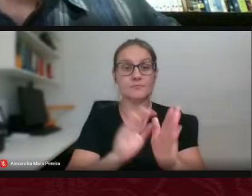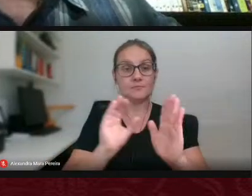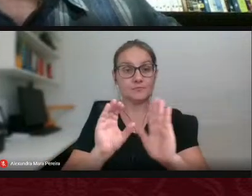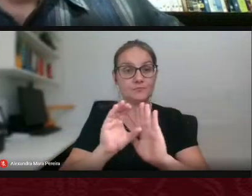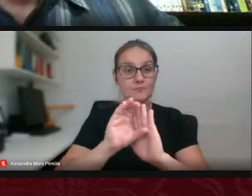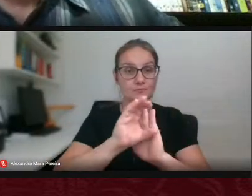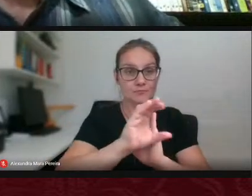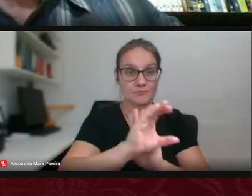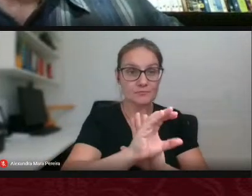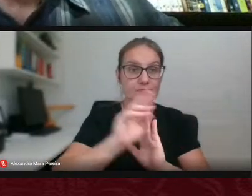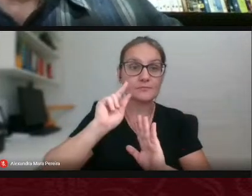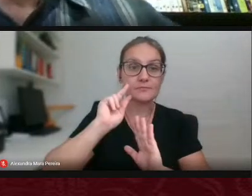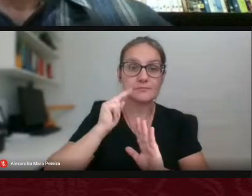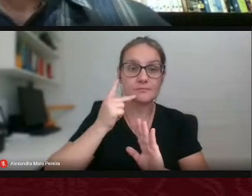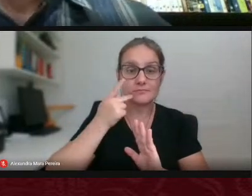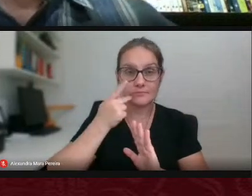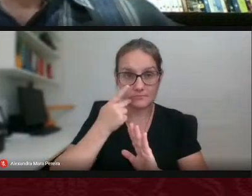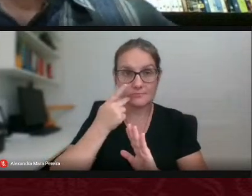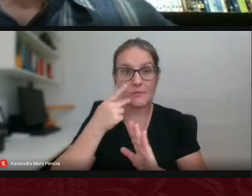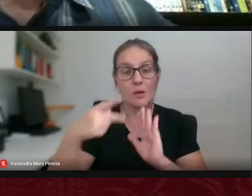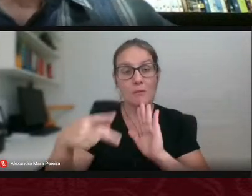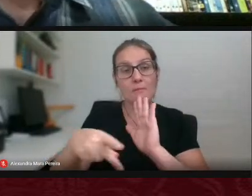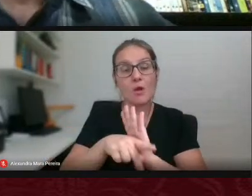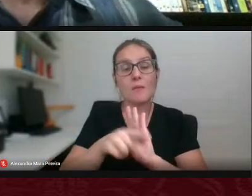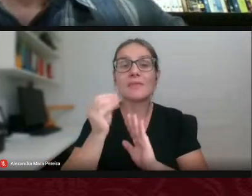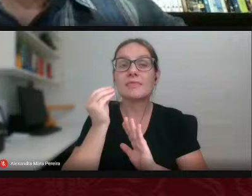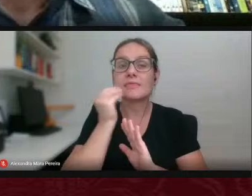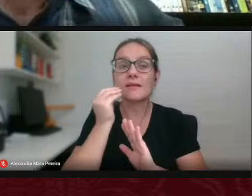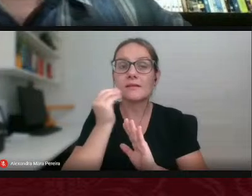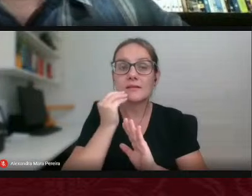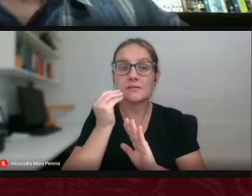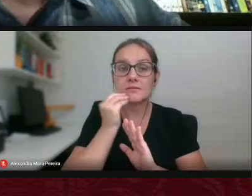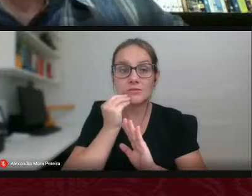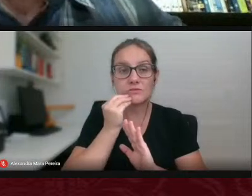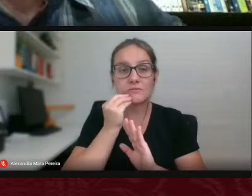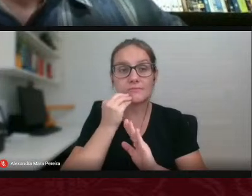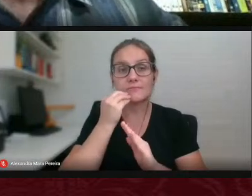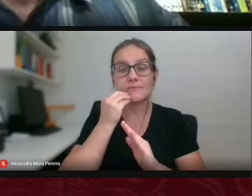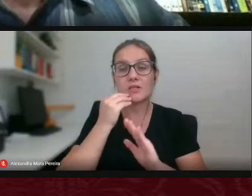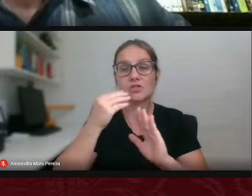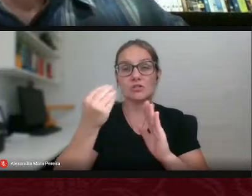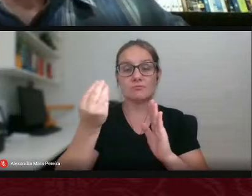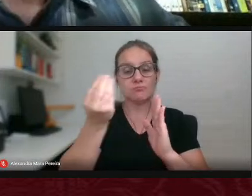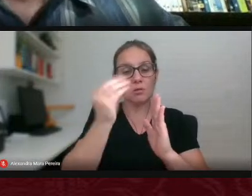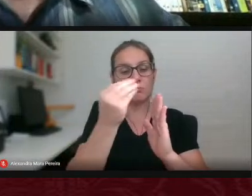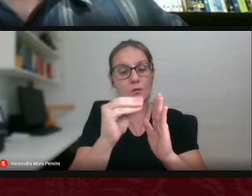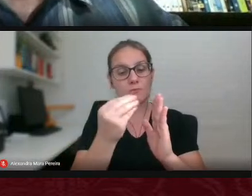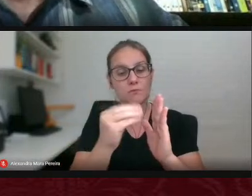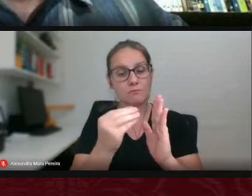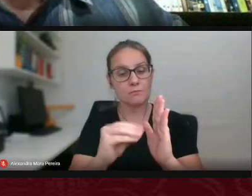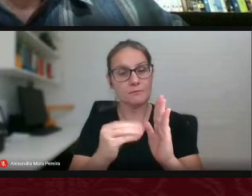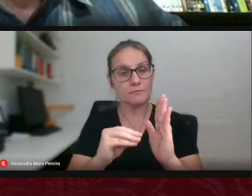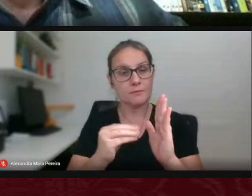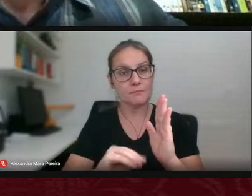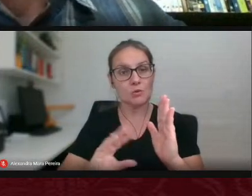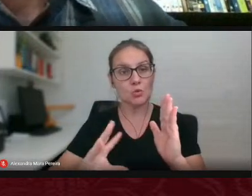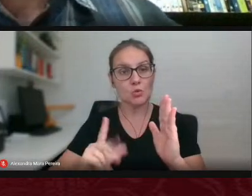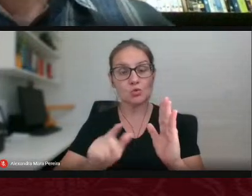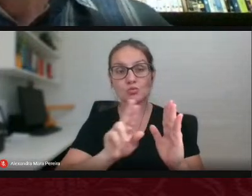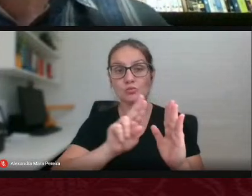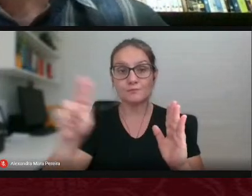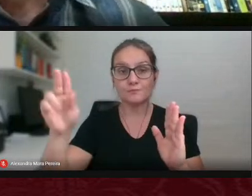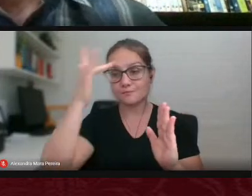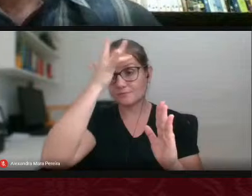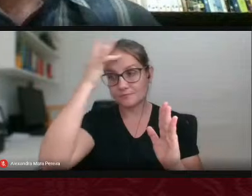reconhecimento foi feita uma tentativa de menção de todos os nomes das pessoas que efetivamente